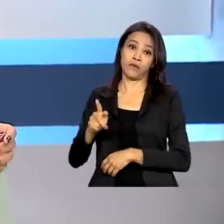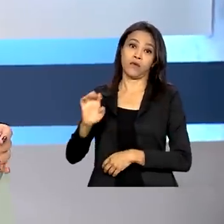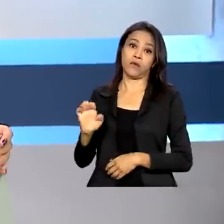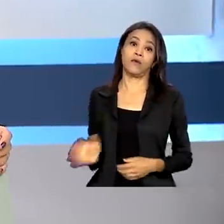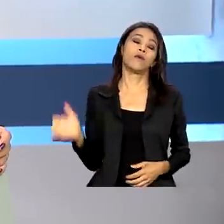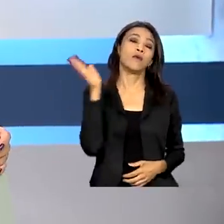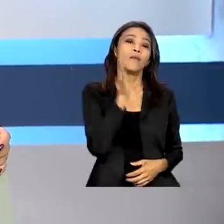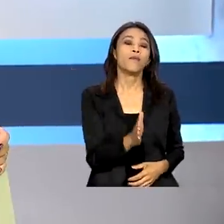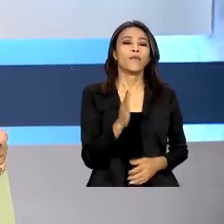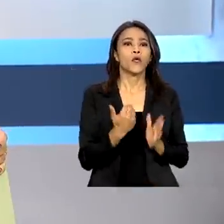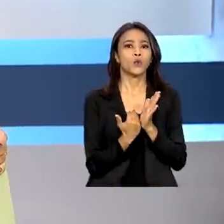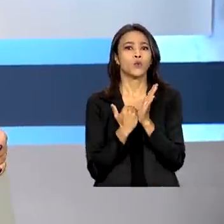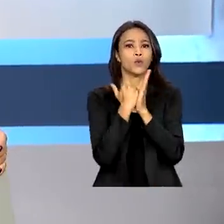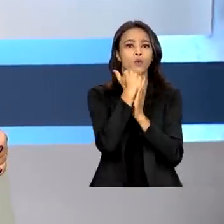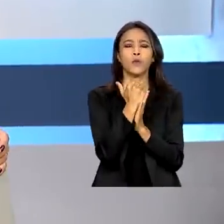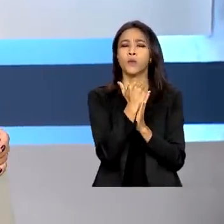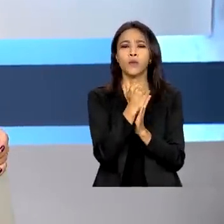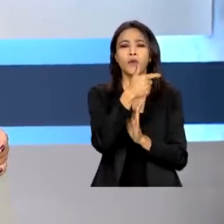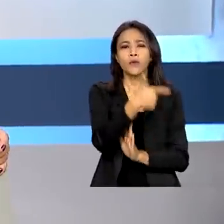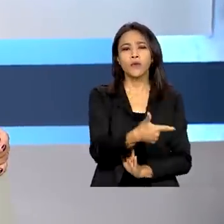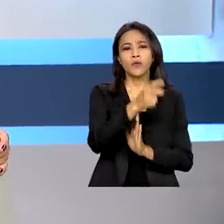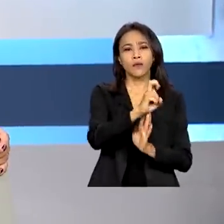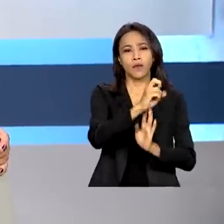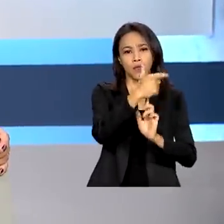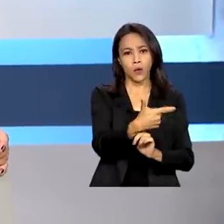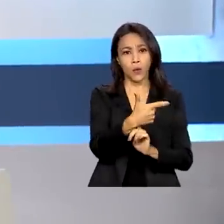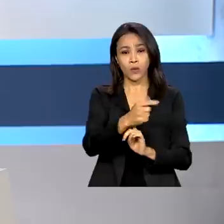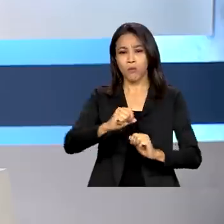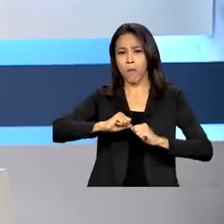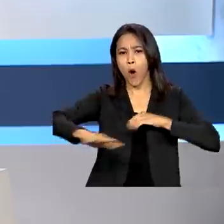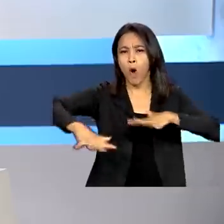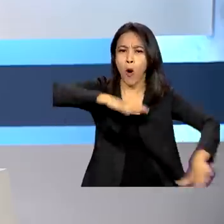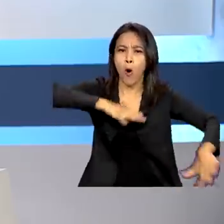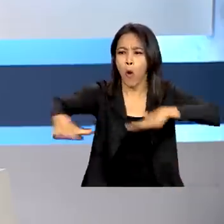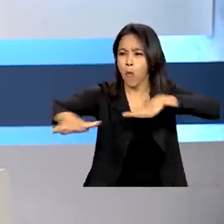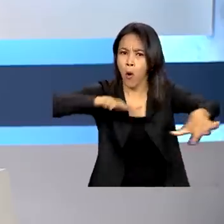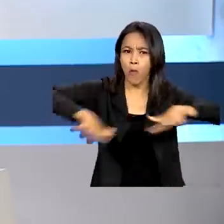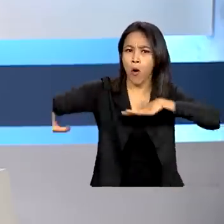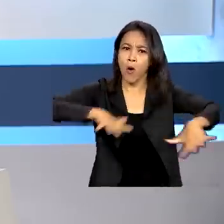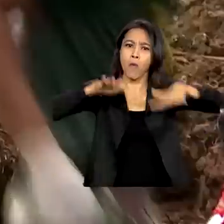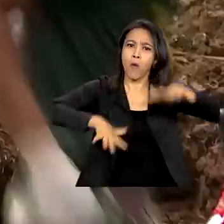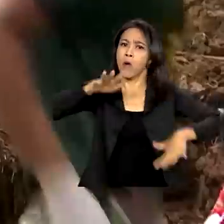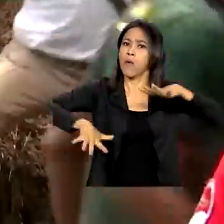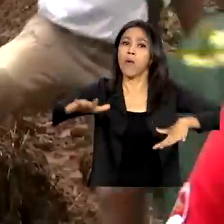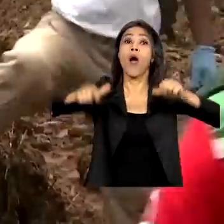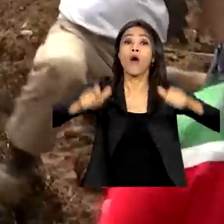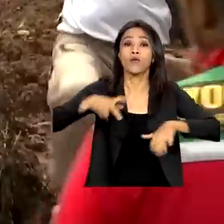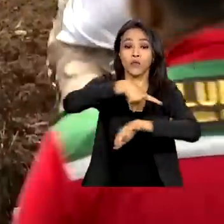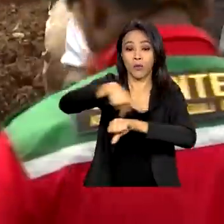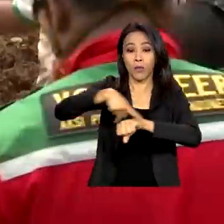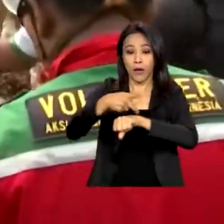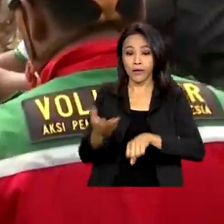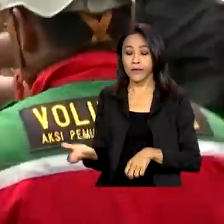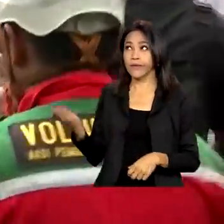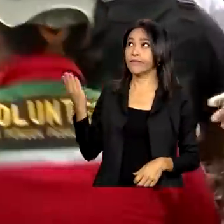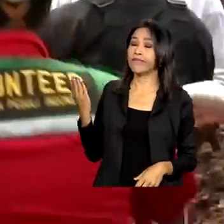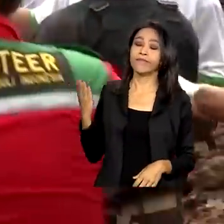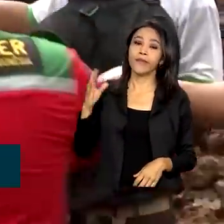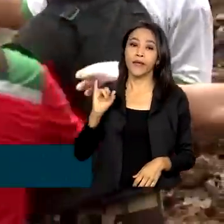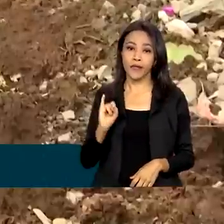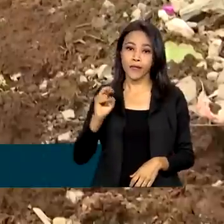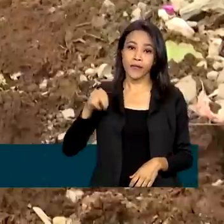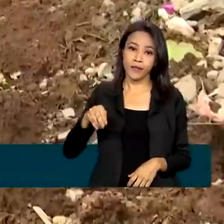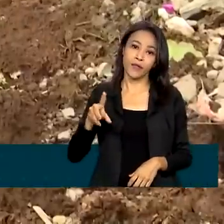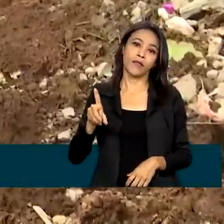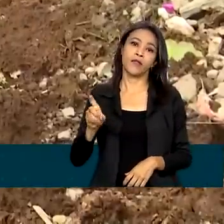252 o número de mortos no terremoto ocorrido ontem na Indonésia. O epicentro do tremor, com